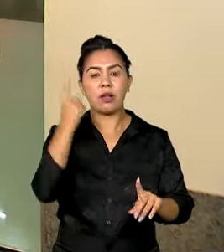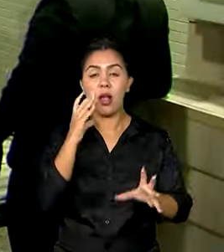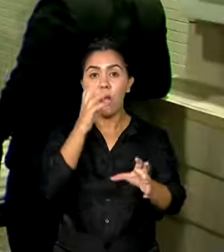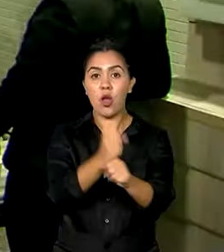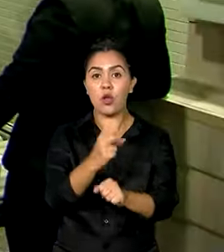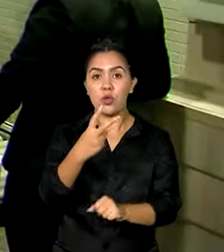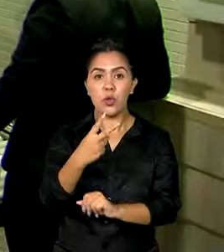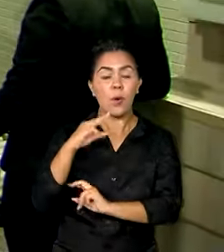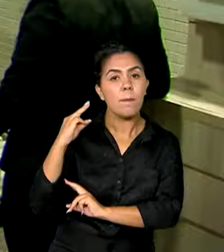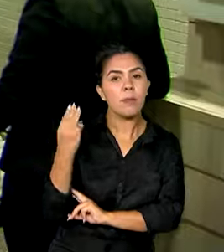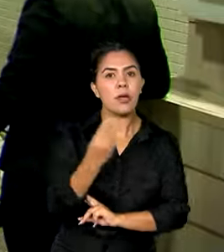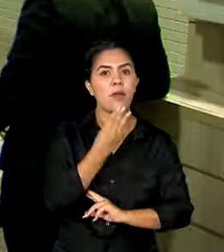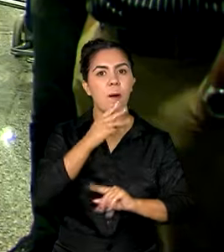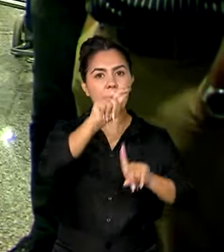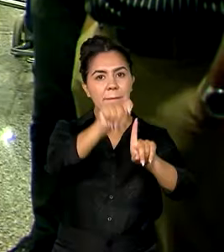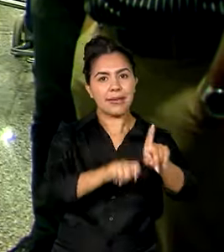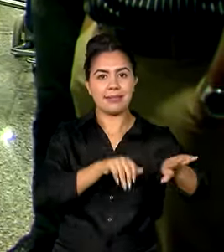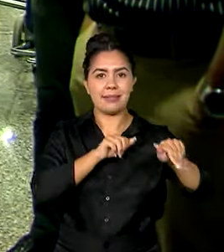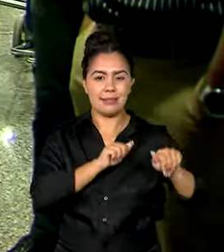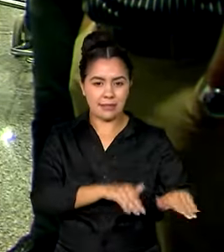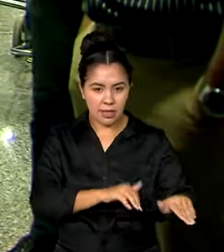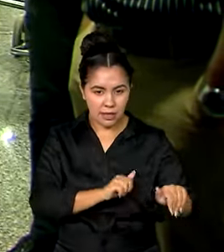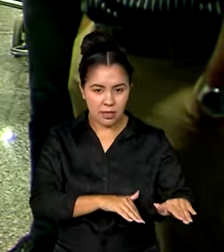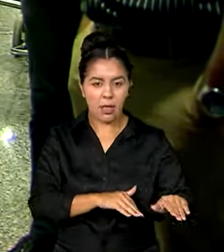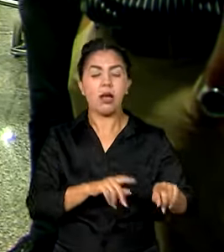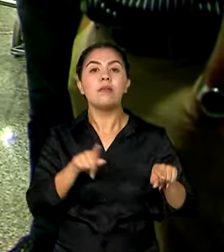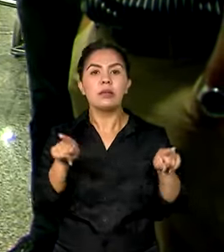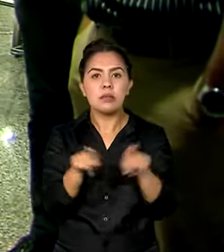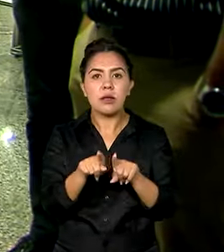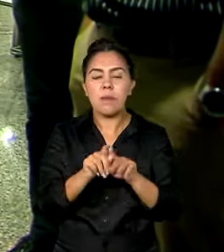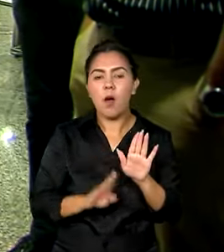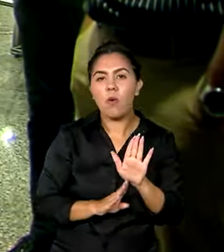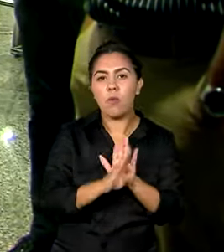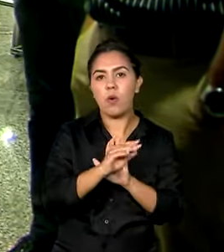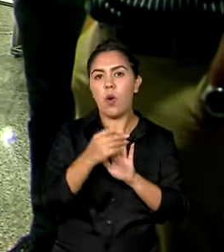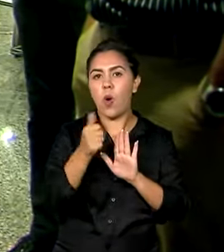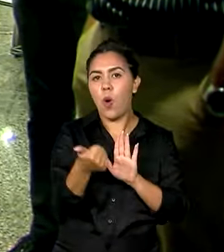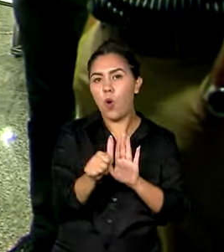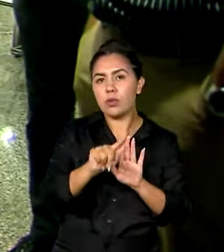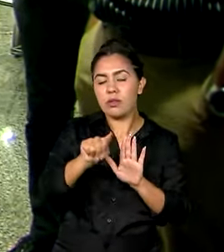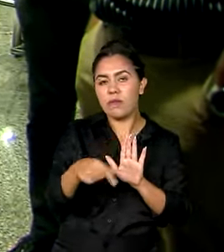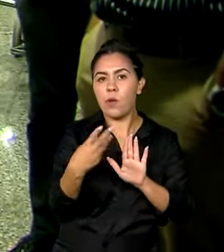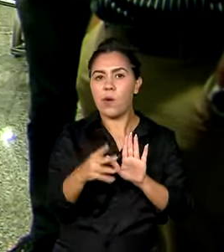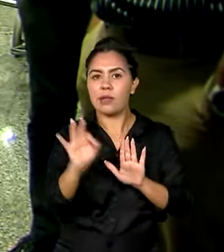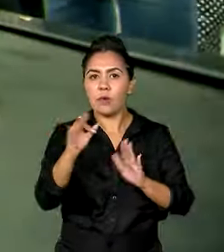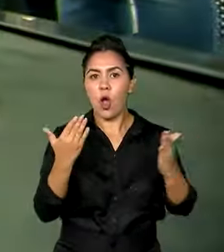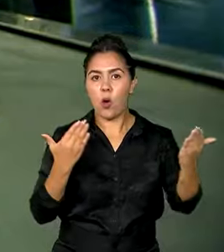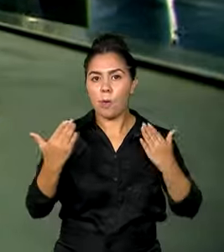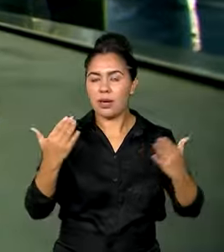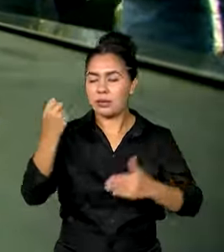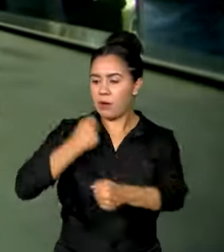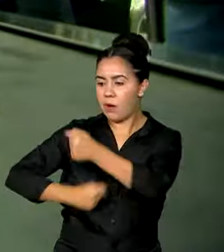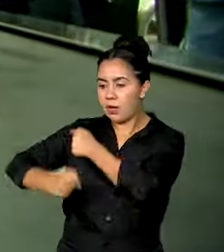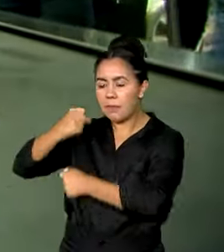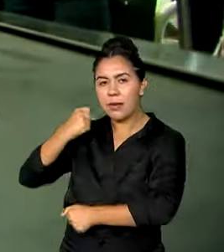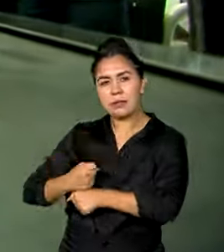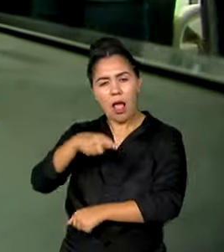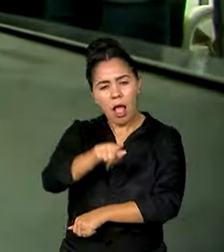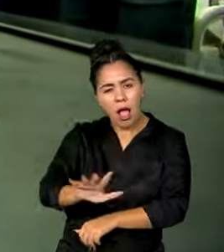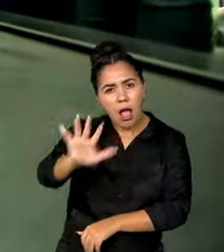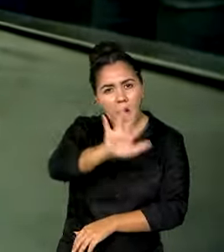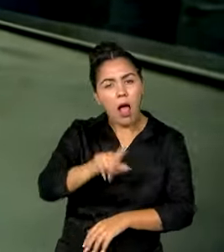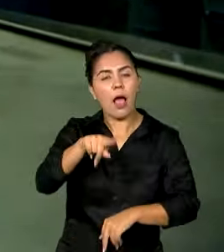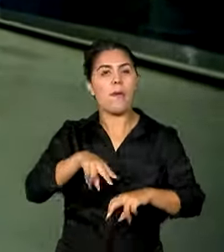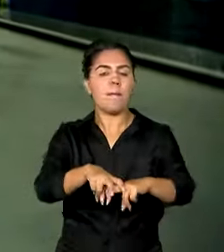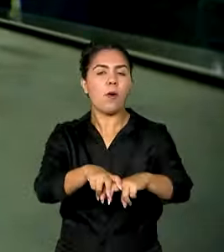viajantes no mês de setembro, um aumento de 11,4% em comparação ao ano anterior. Esse cenário é resultado